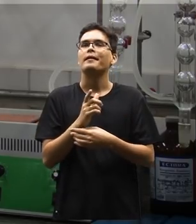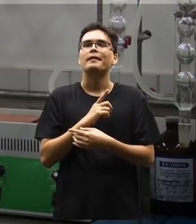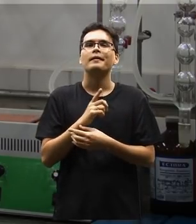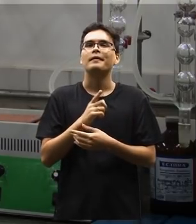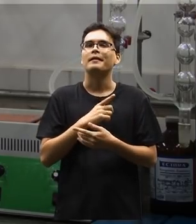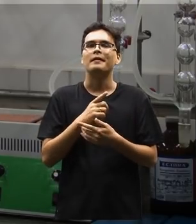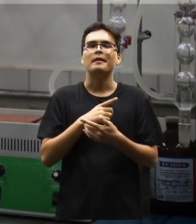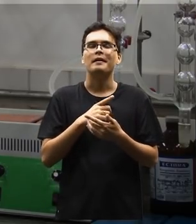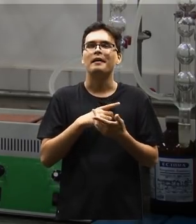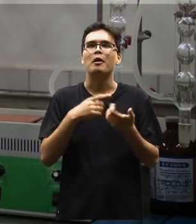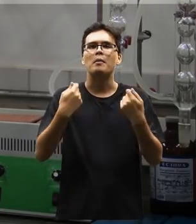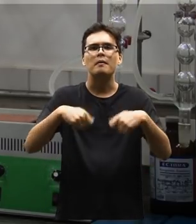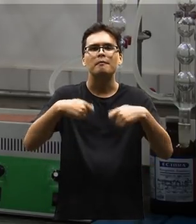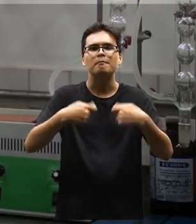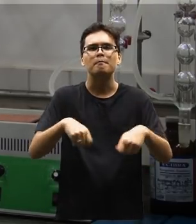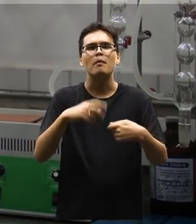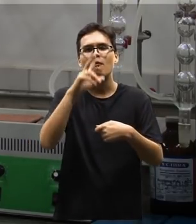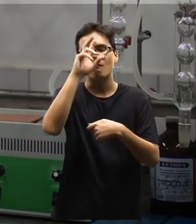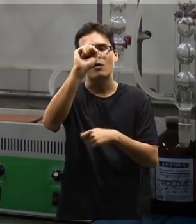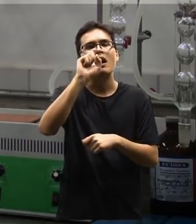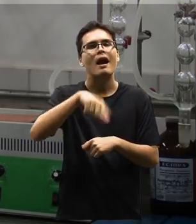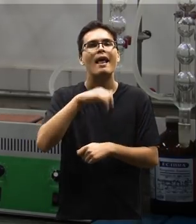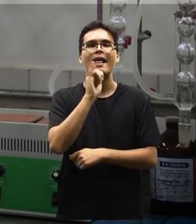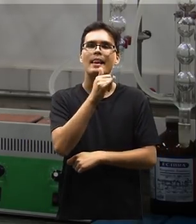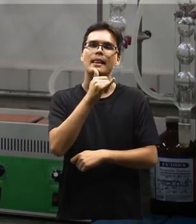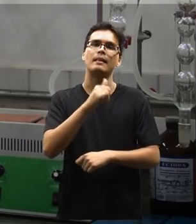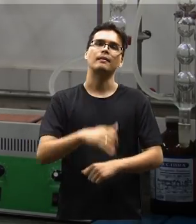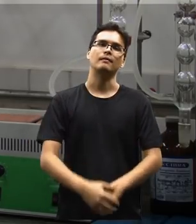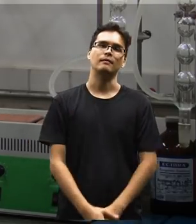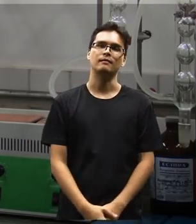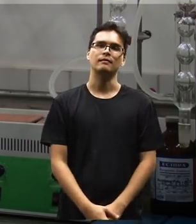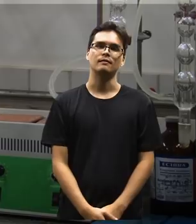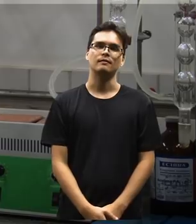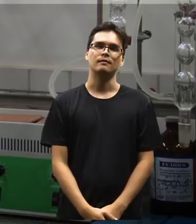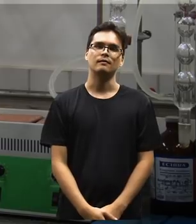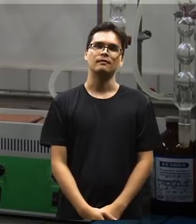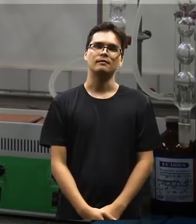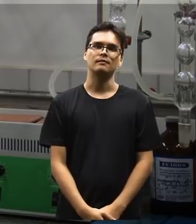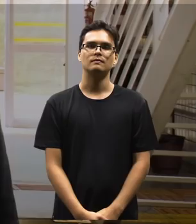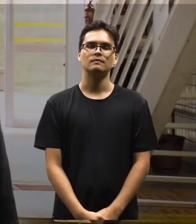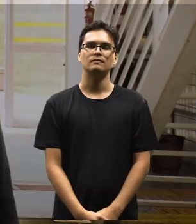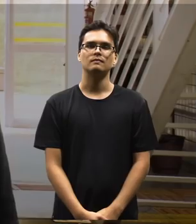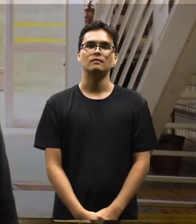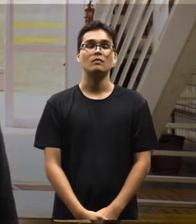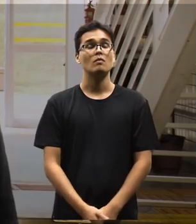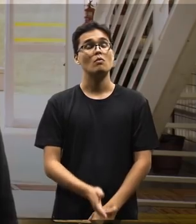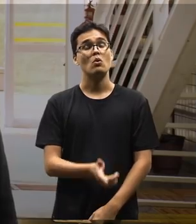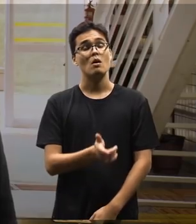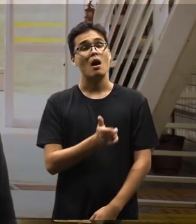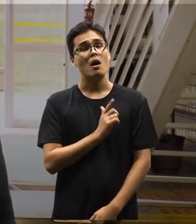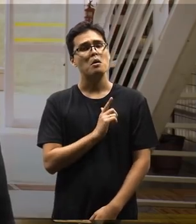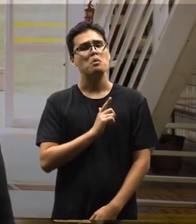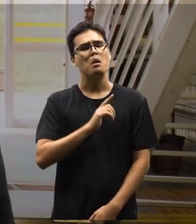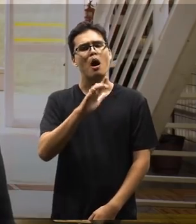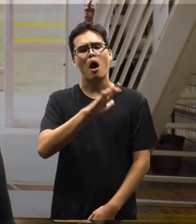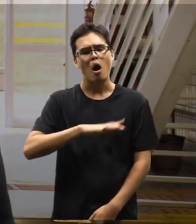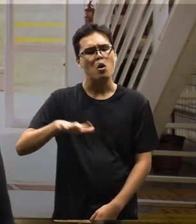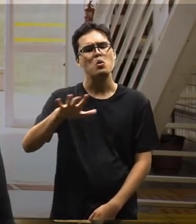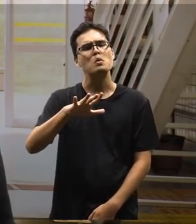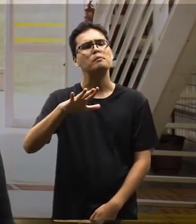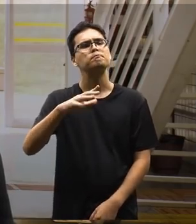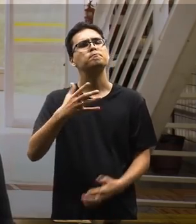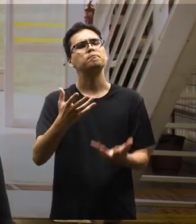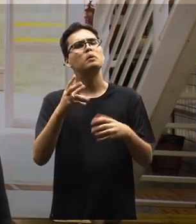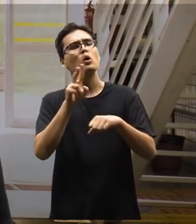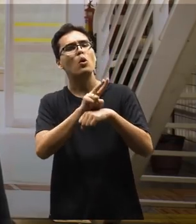recentemente, está aparecendo uma demanda forte, que é na área de energia. A gente tem uma gama de alunos que veio da